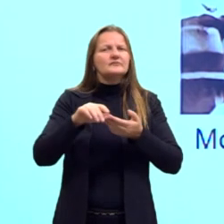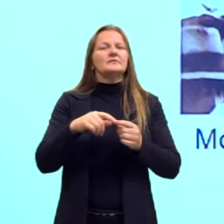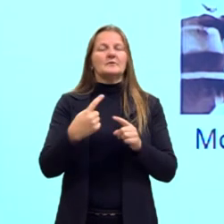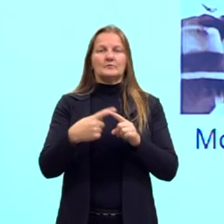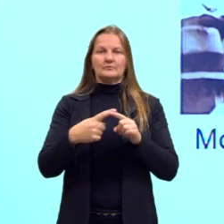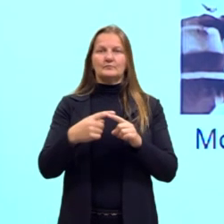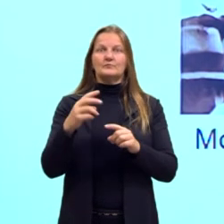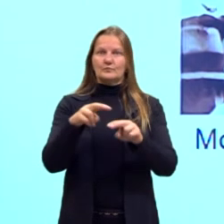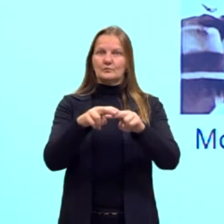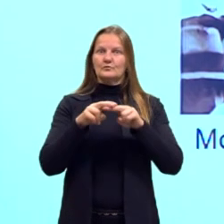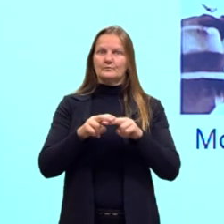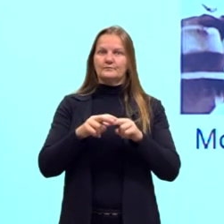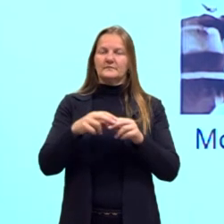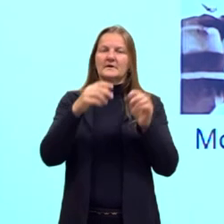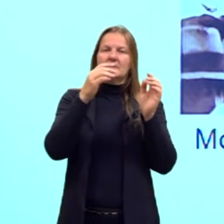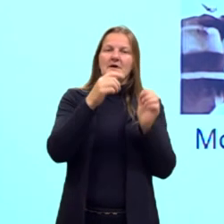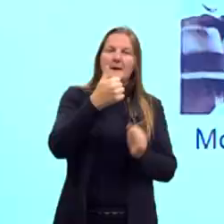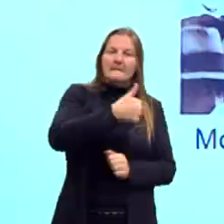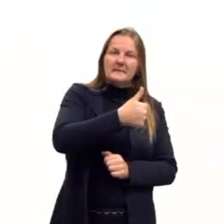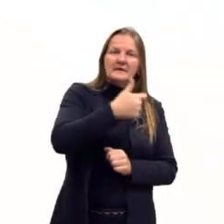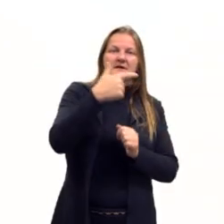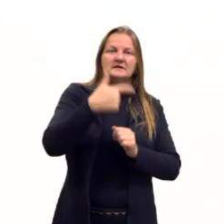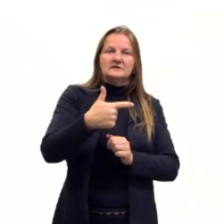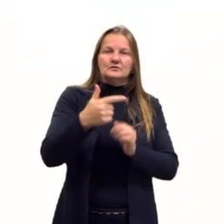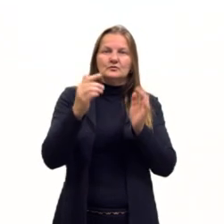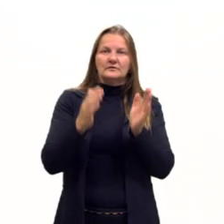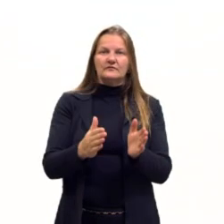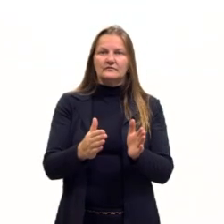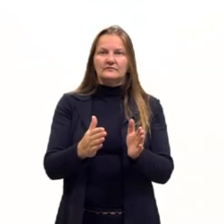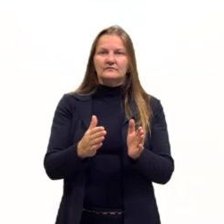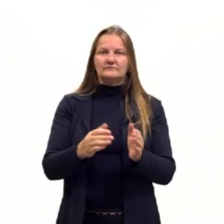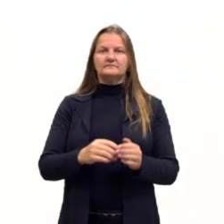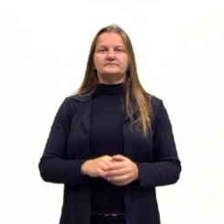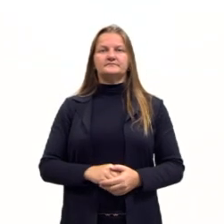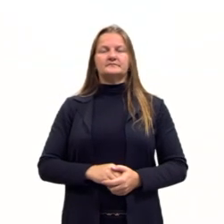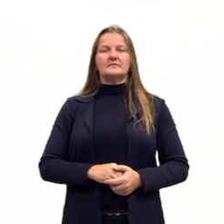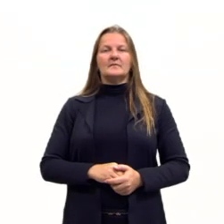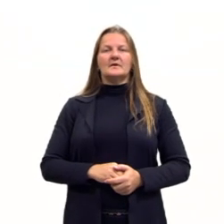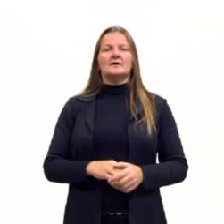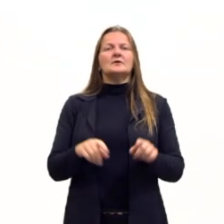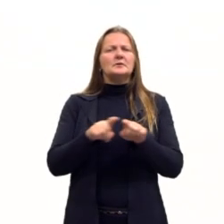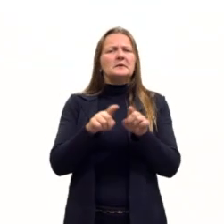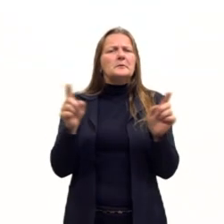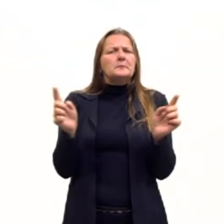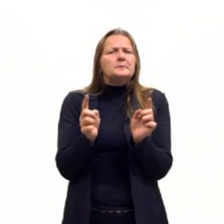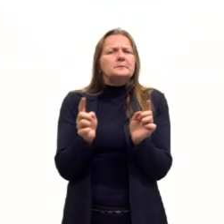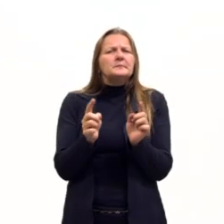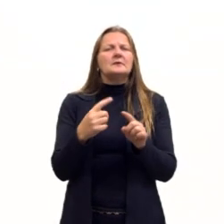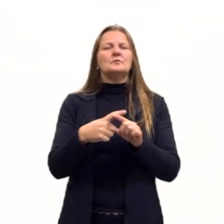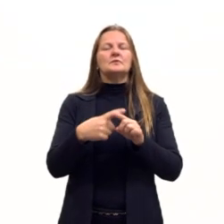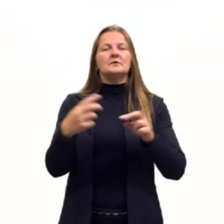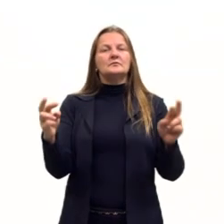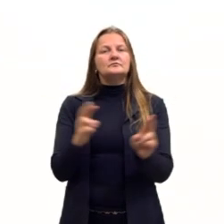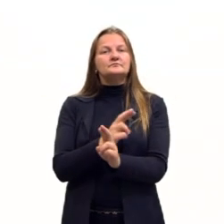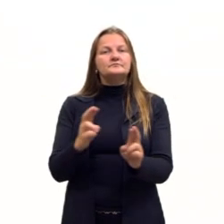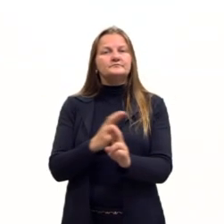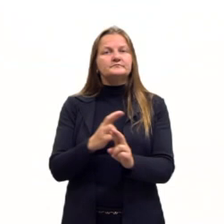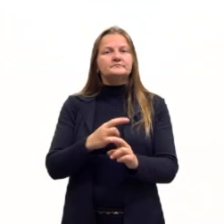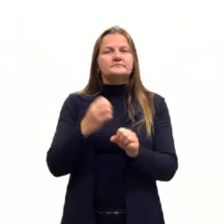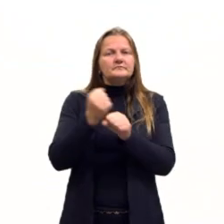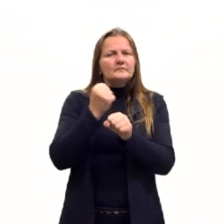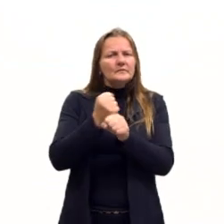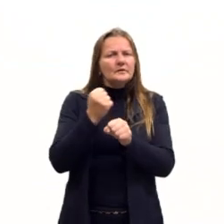a segunda fase, então é uma fase bem pequena, muito relacionada à questão de